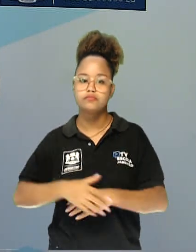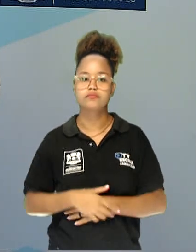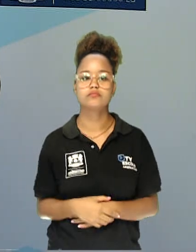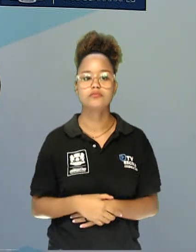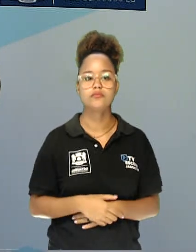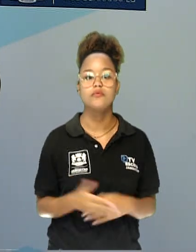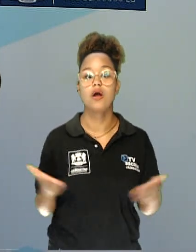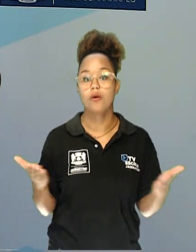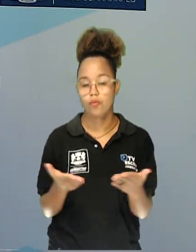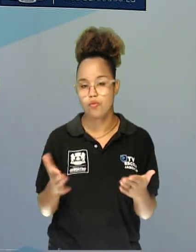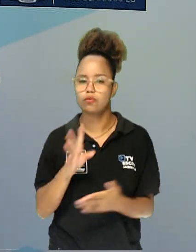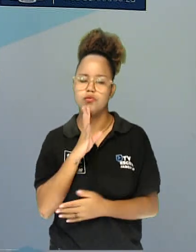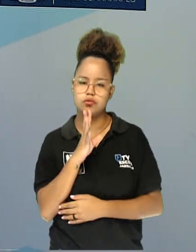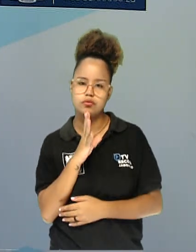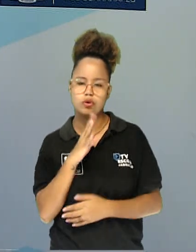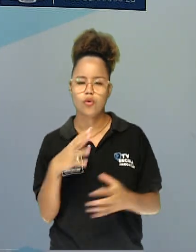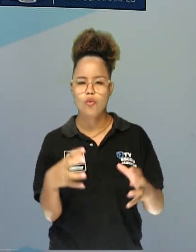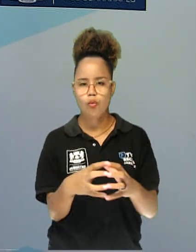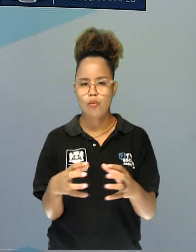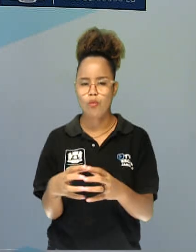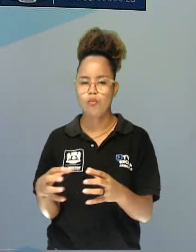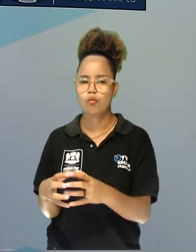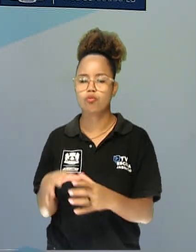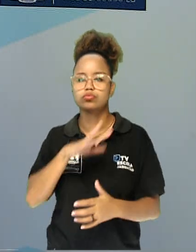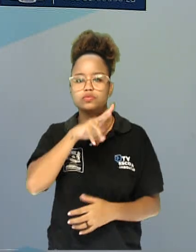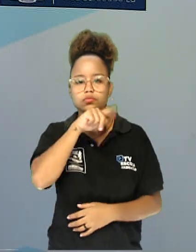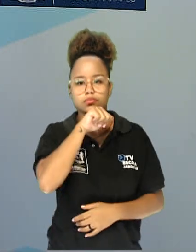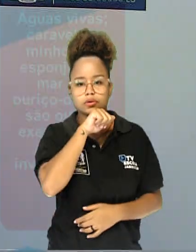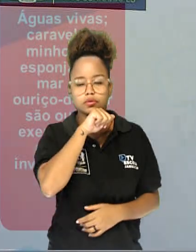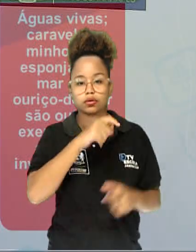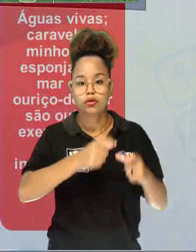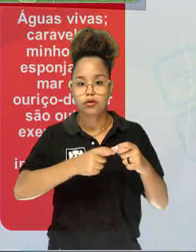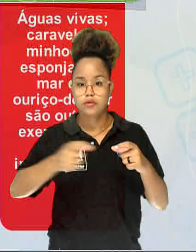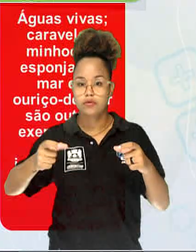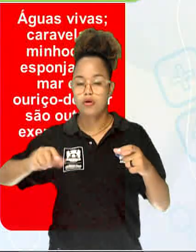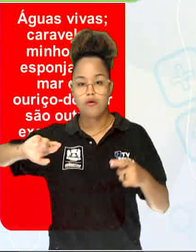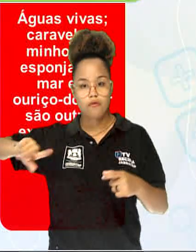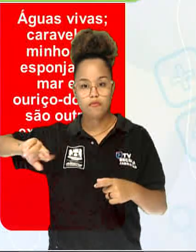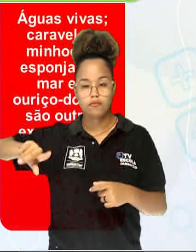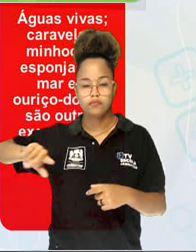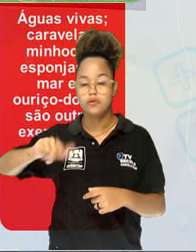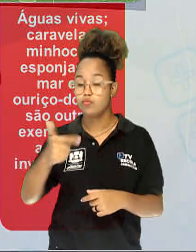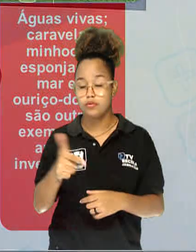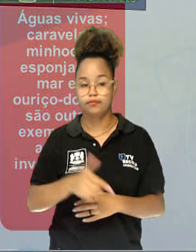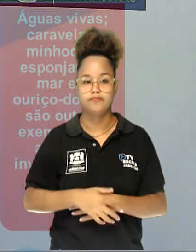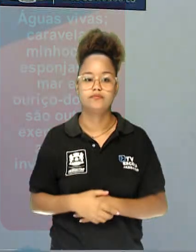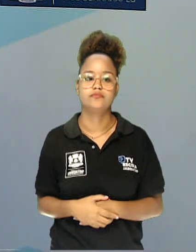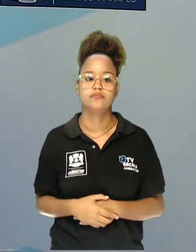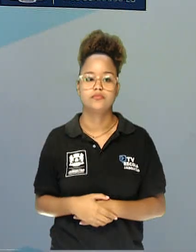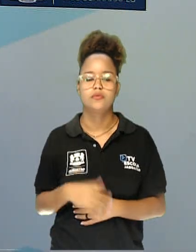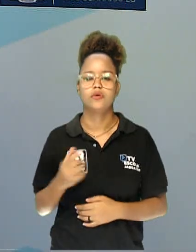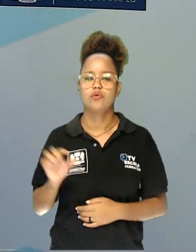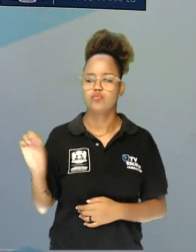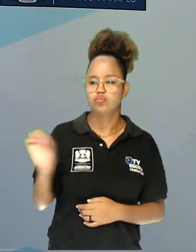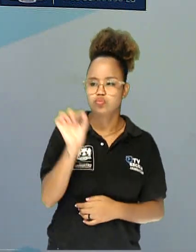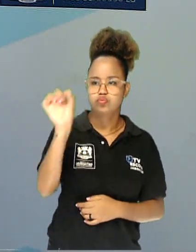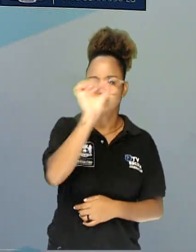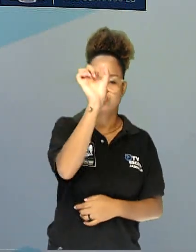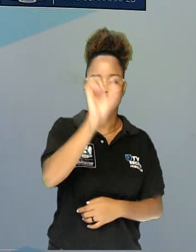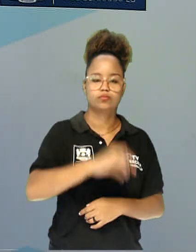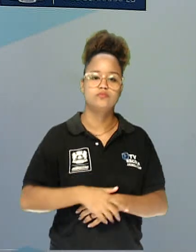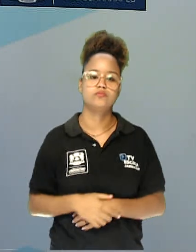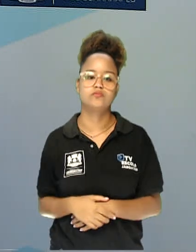agora conhecer o grupo dos animais invertebrados. Entre eles se destacam os insetos, certo?